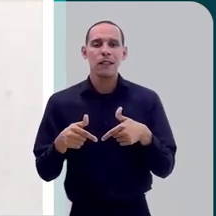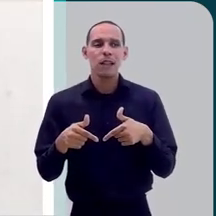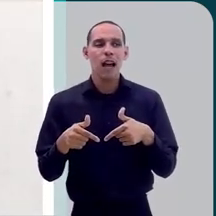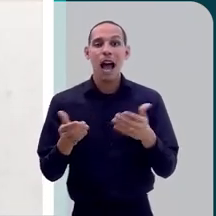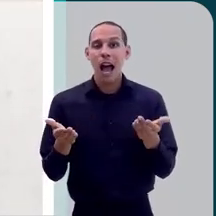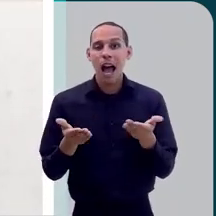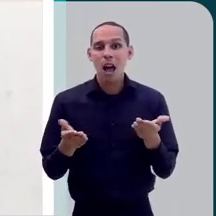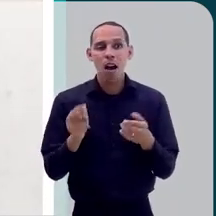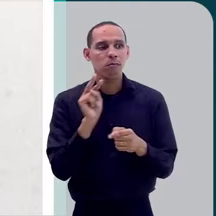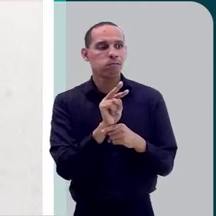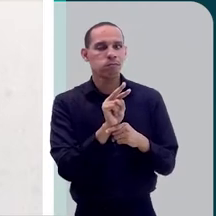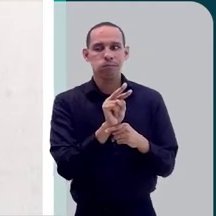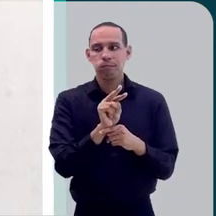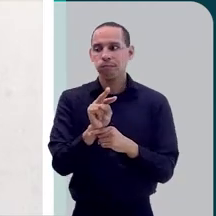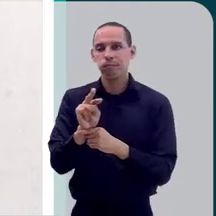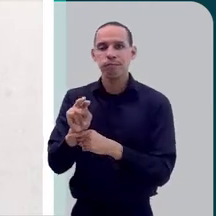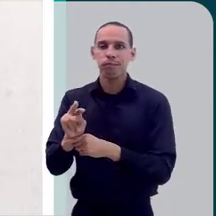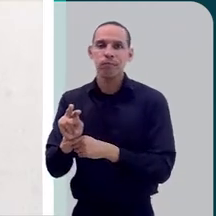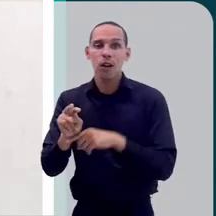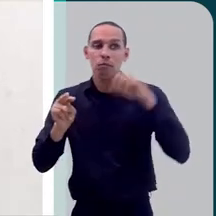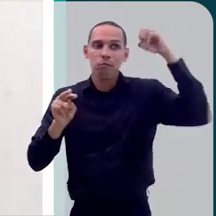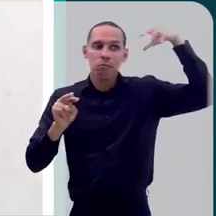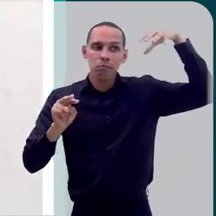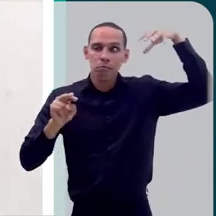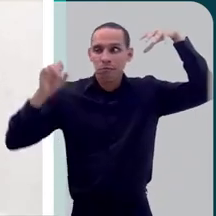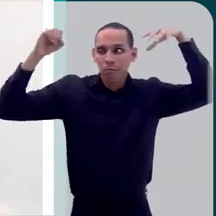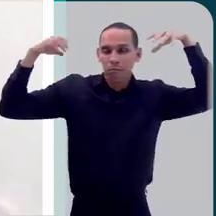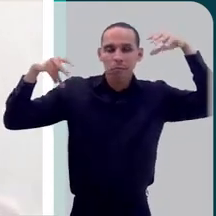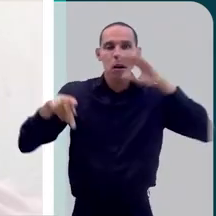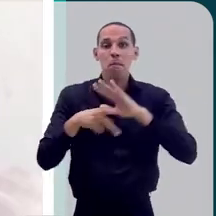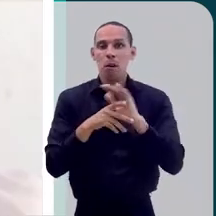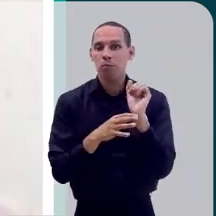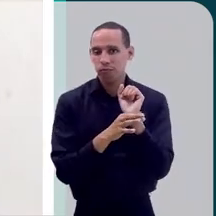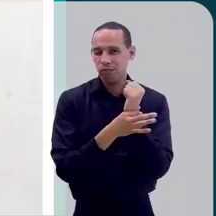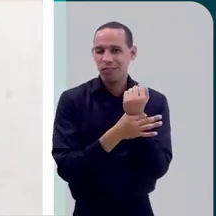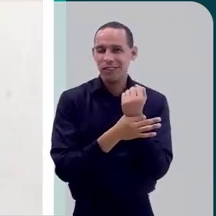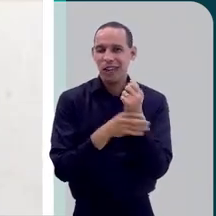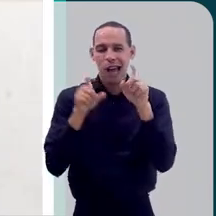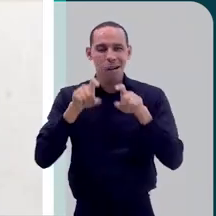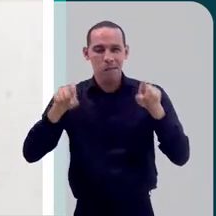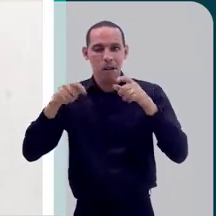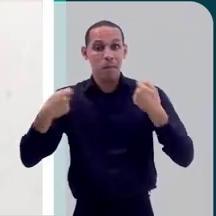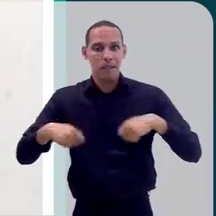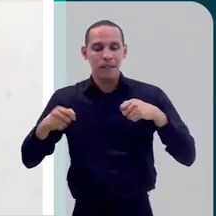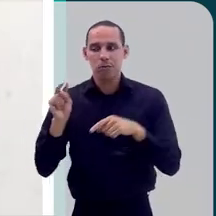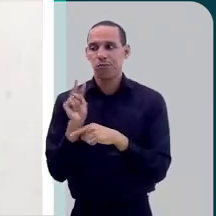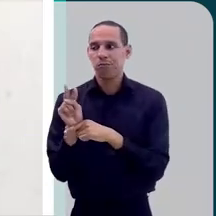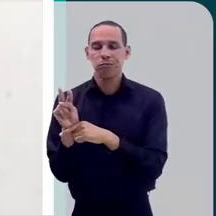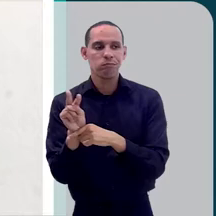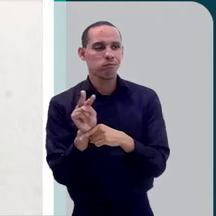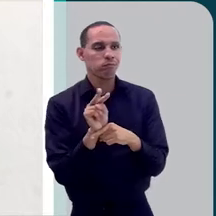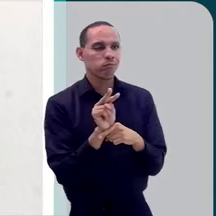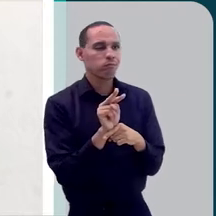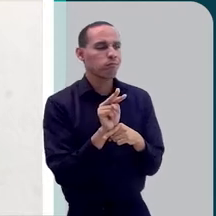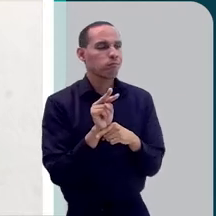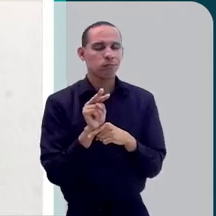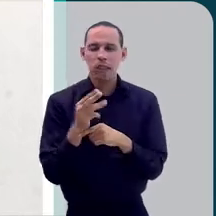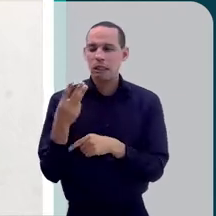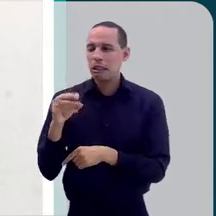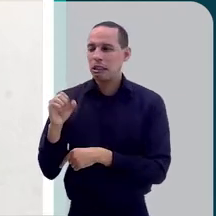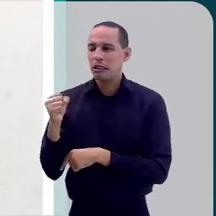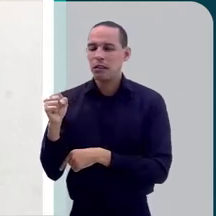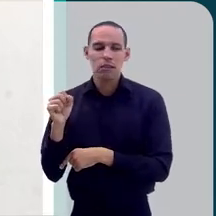e precisa vigiar as luzes de segurança lá de uma máquina. A cada